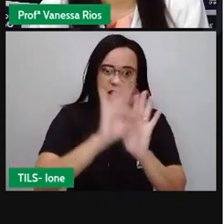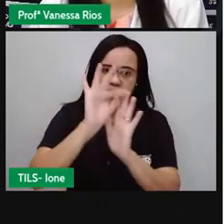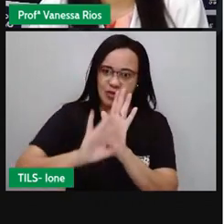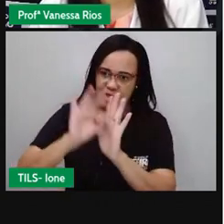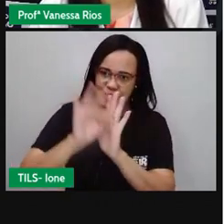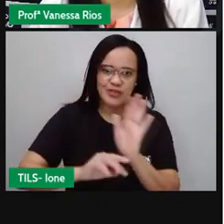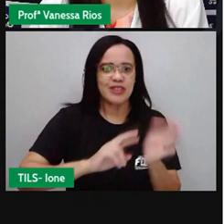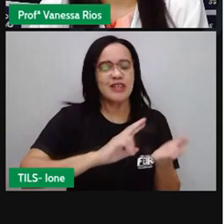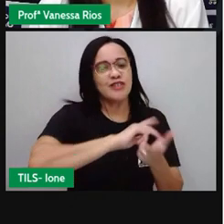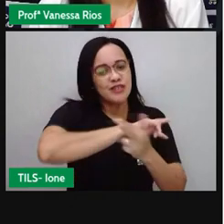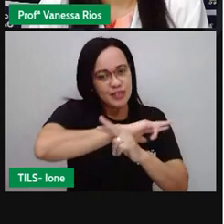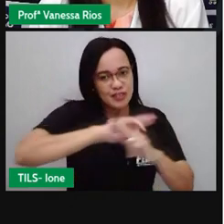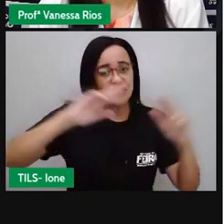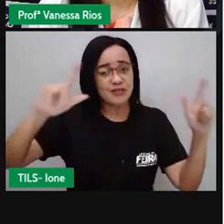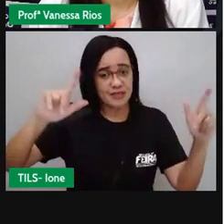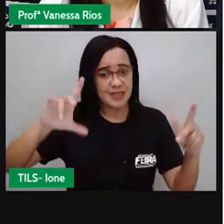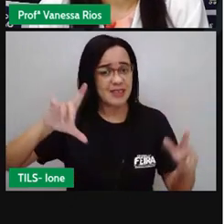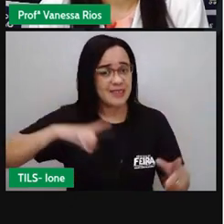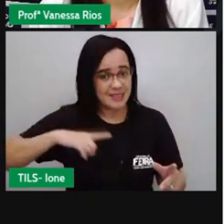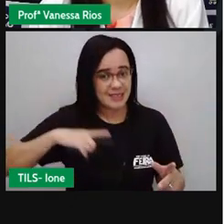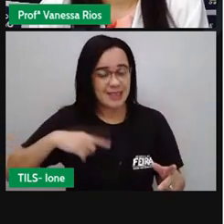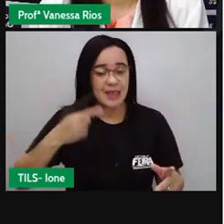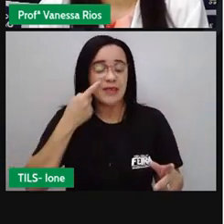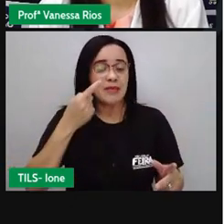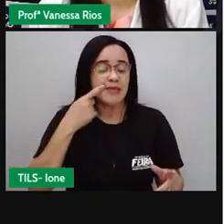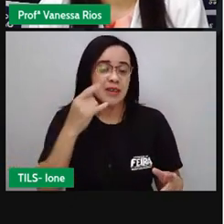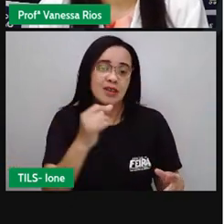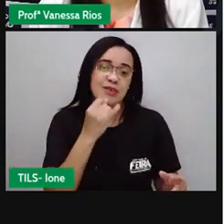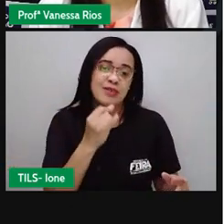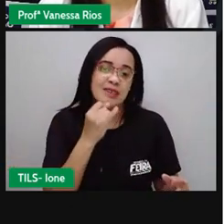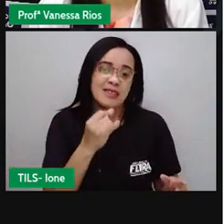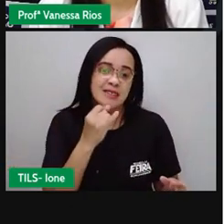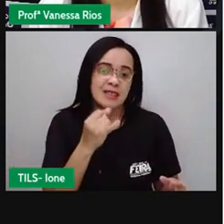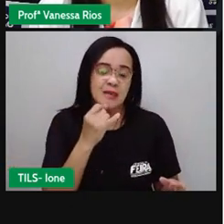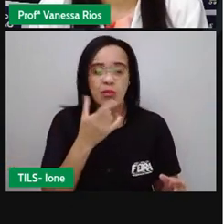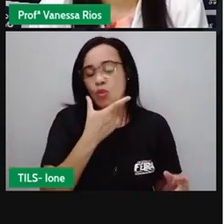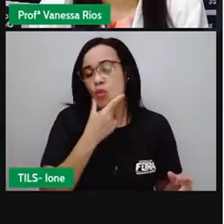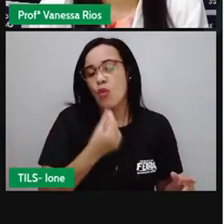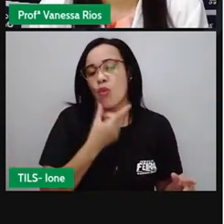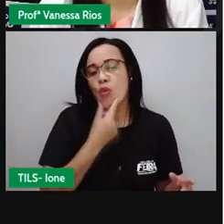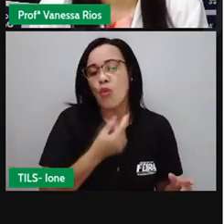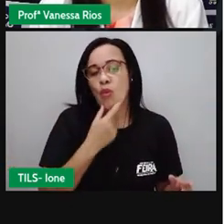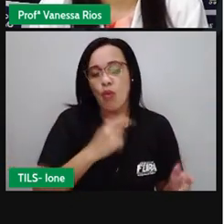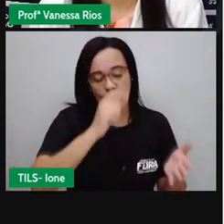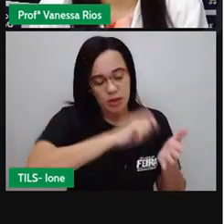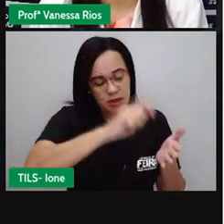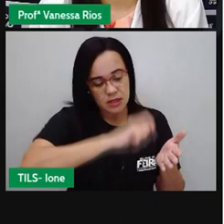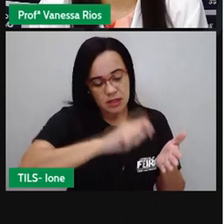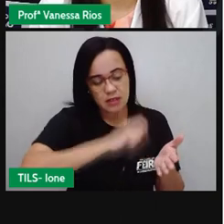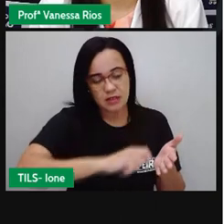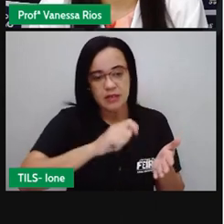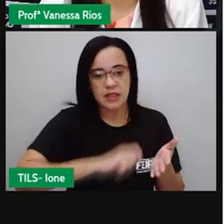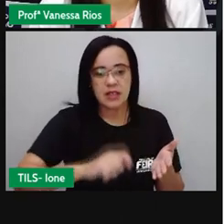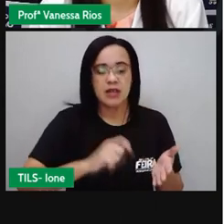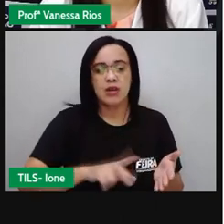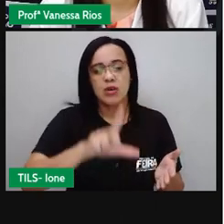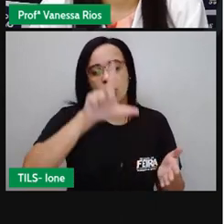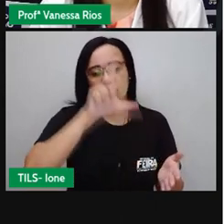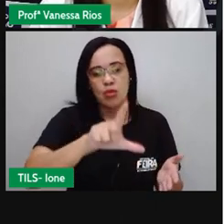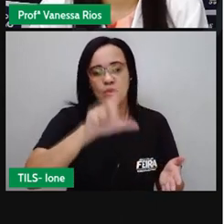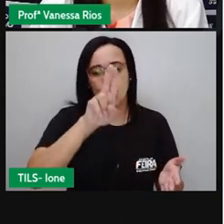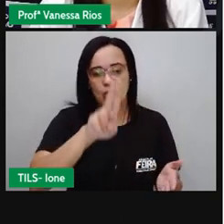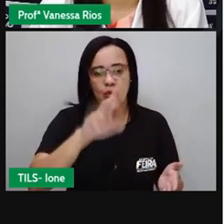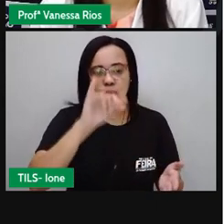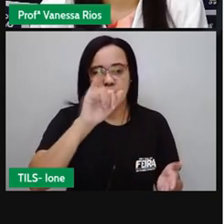analisar um exemplo. uma crônica escrita aí por Luiz Fernando Veríssimo em comédias para ler na escola.